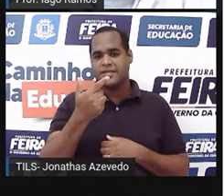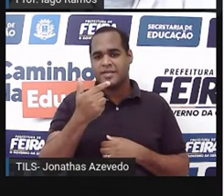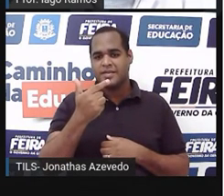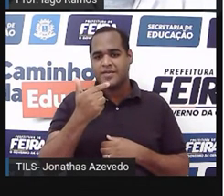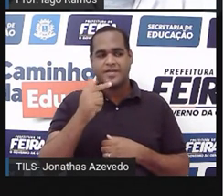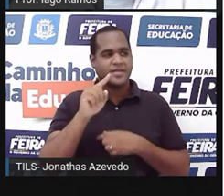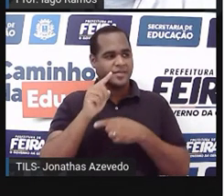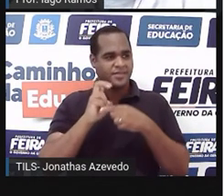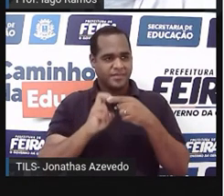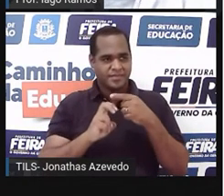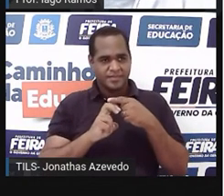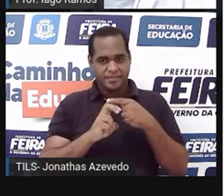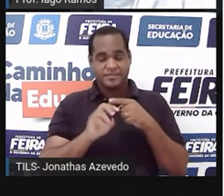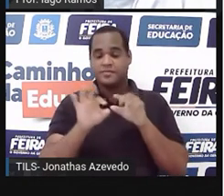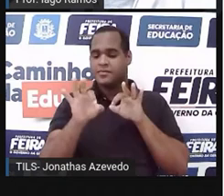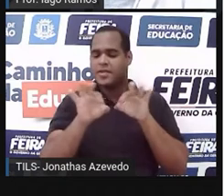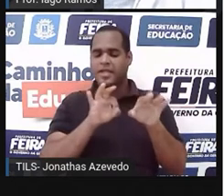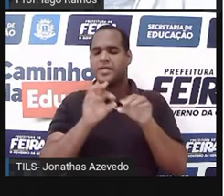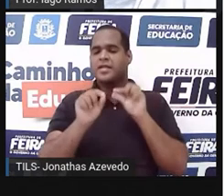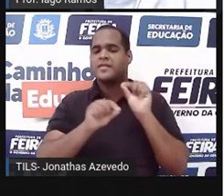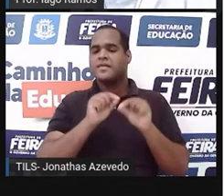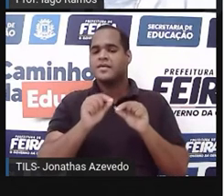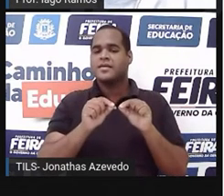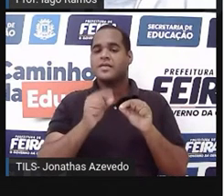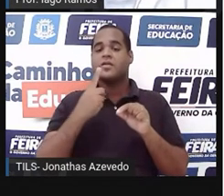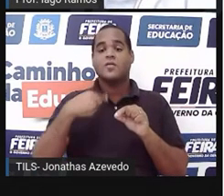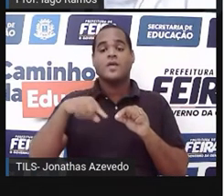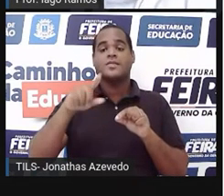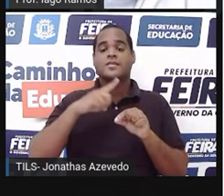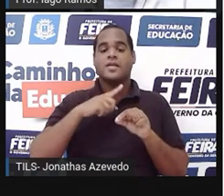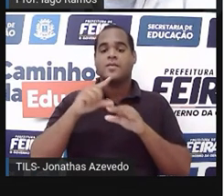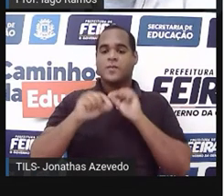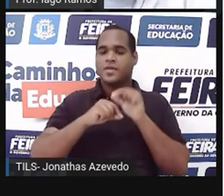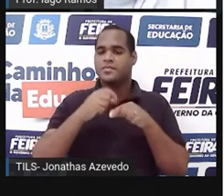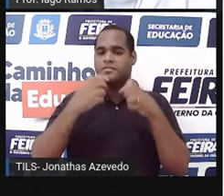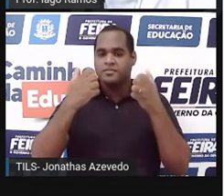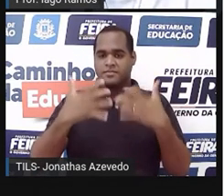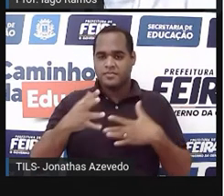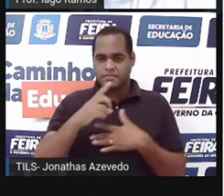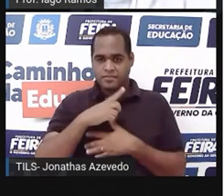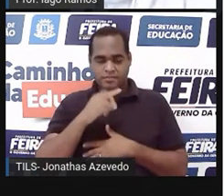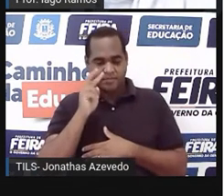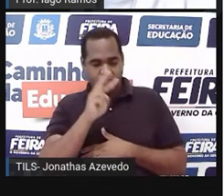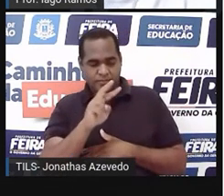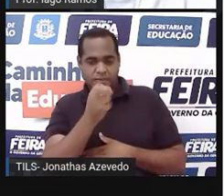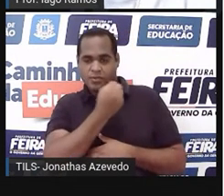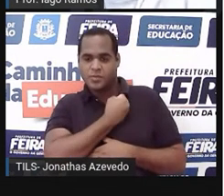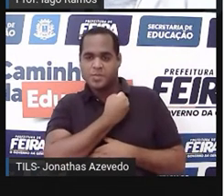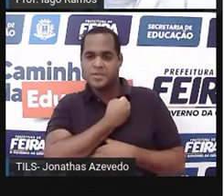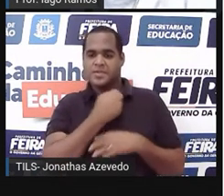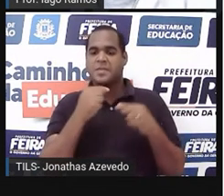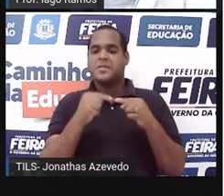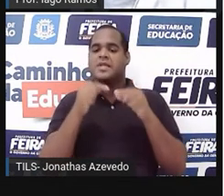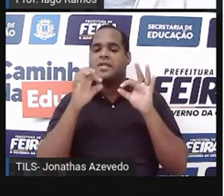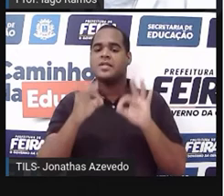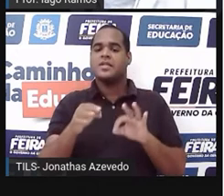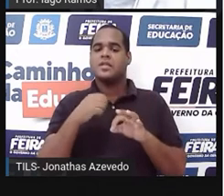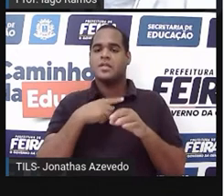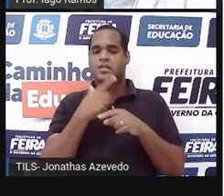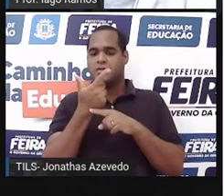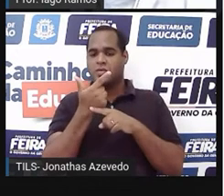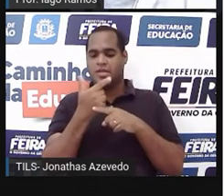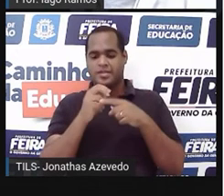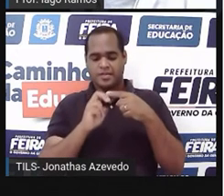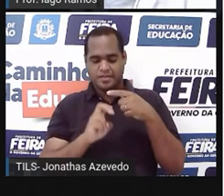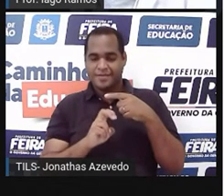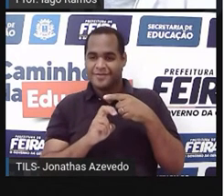quintos, o que é que a gente vai fazer? a gente vai ver qual é o número gerado por essa fração 12 quintos. A gente